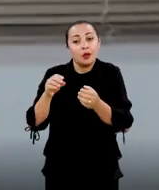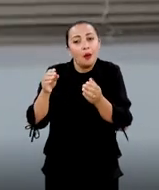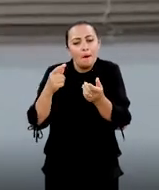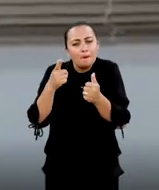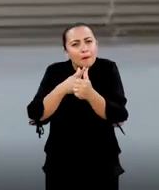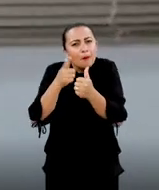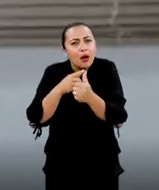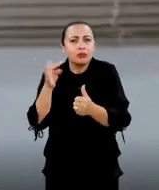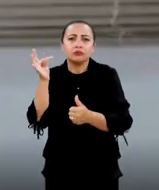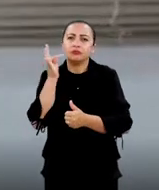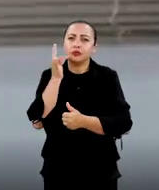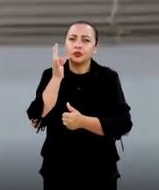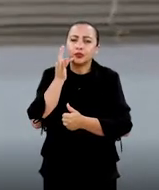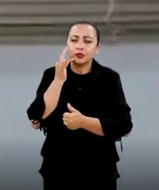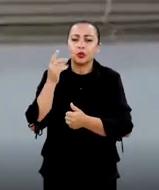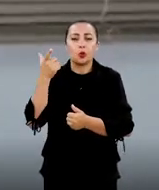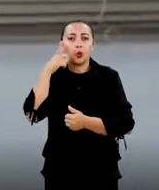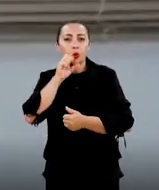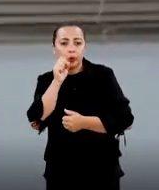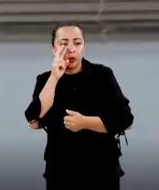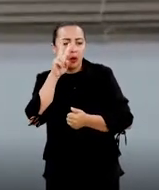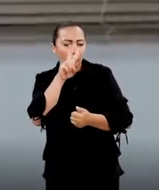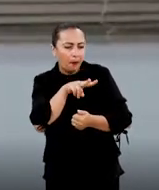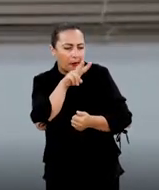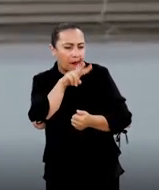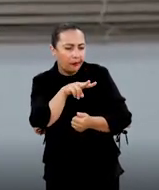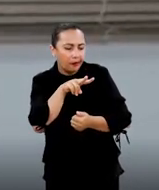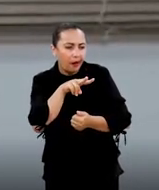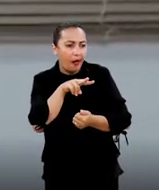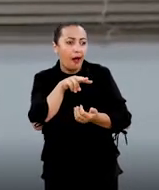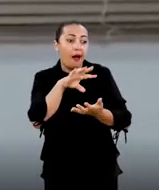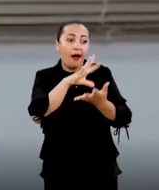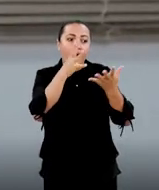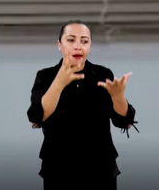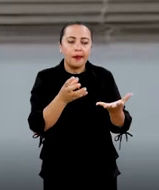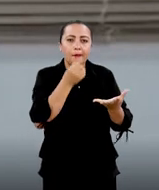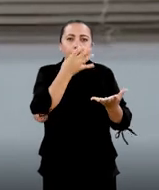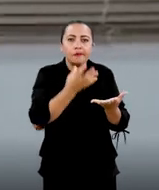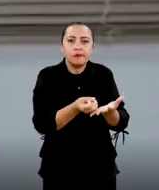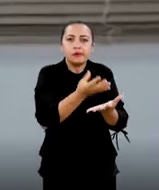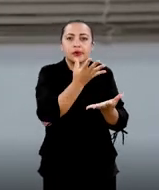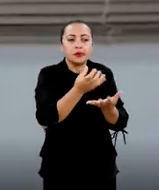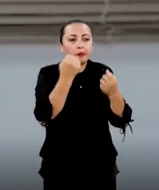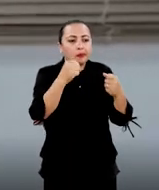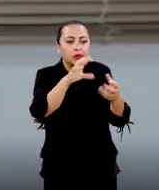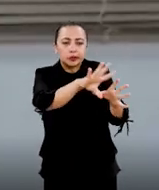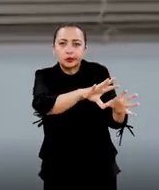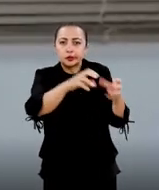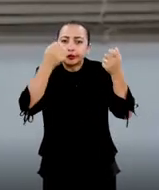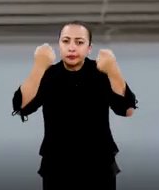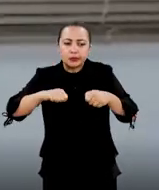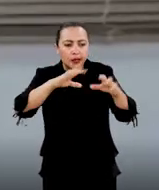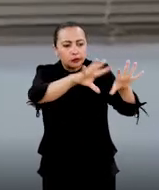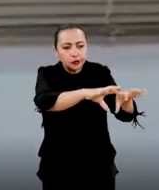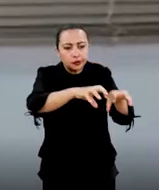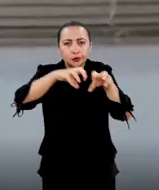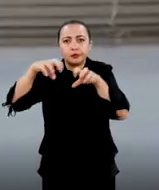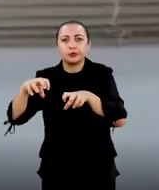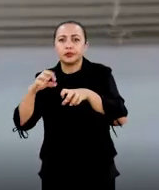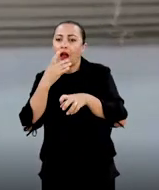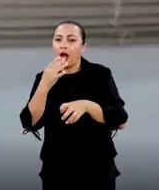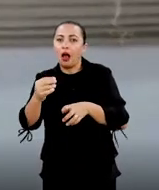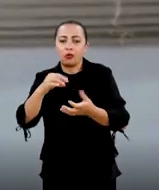testes, nós conseguimos observar que o floco formado era capaz de remover o corante.